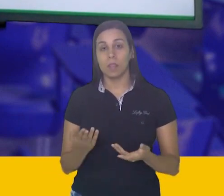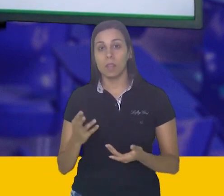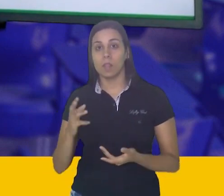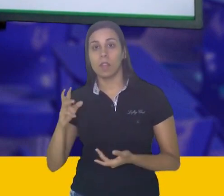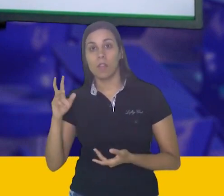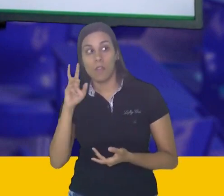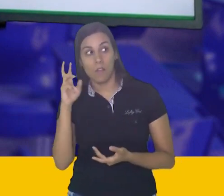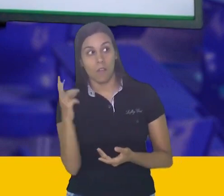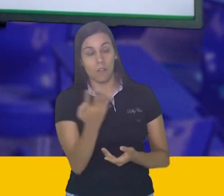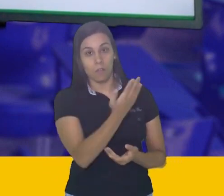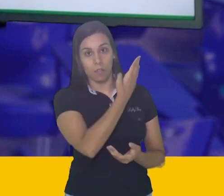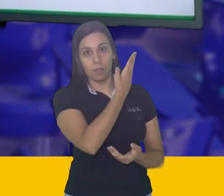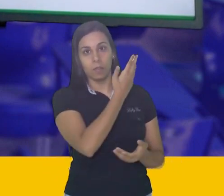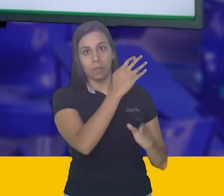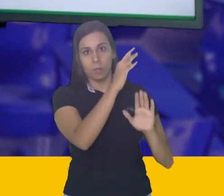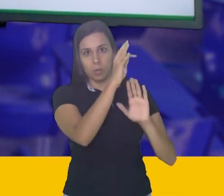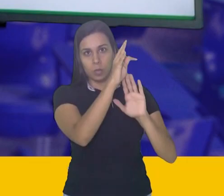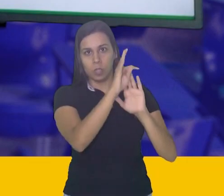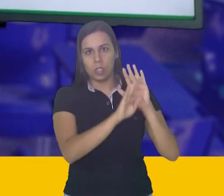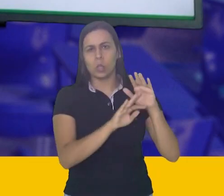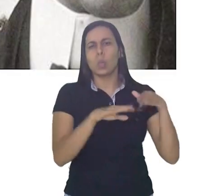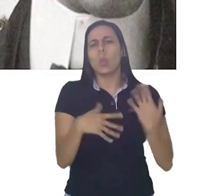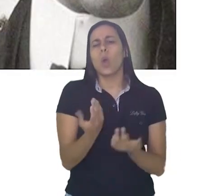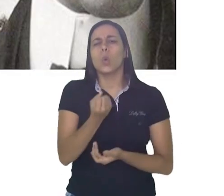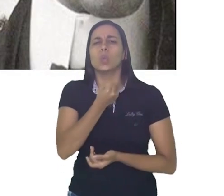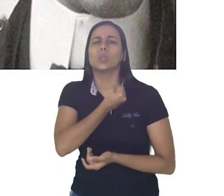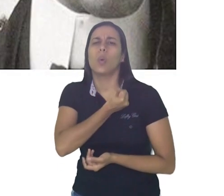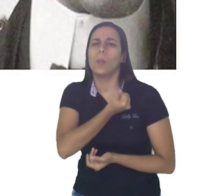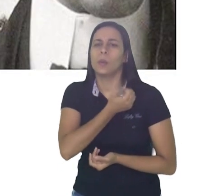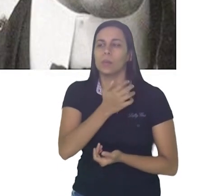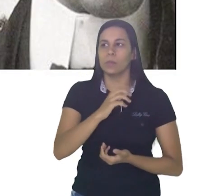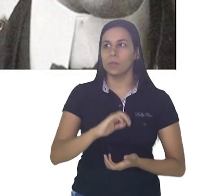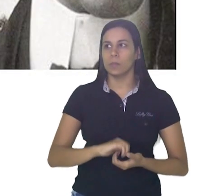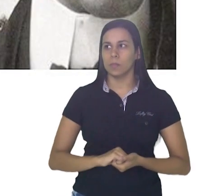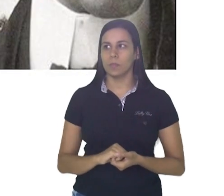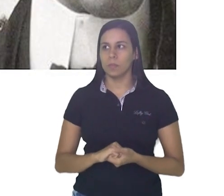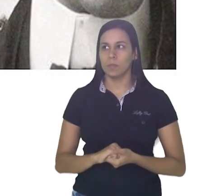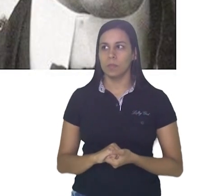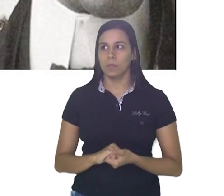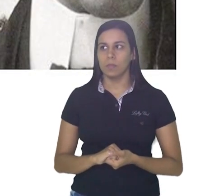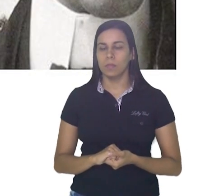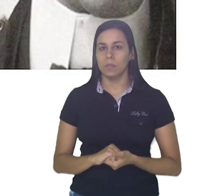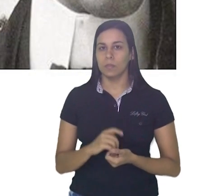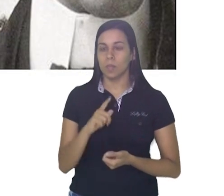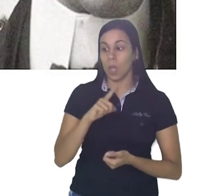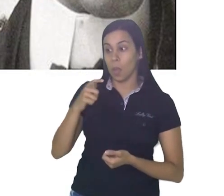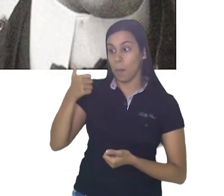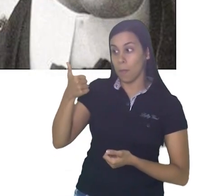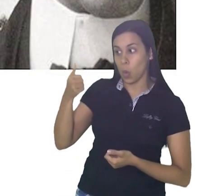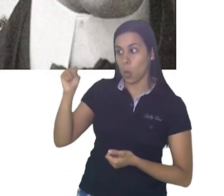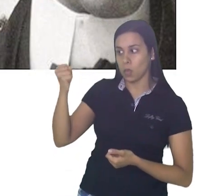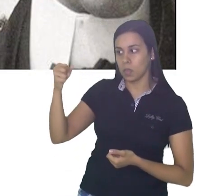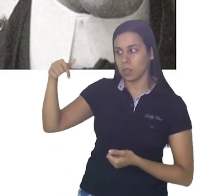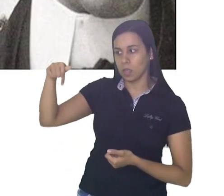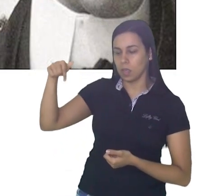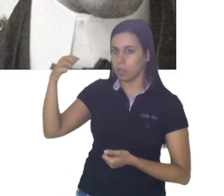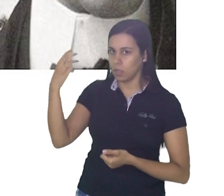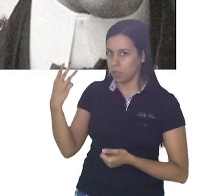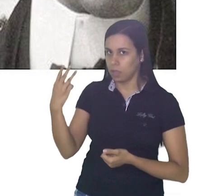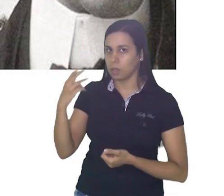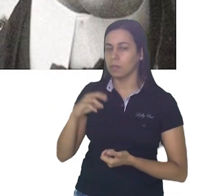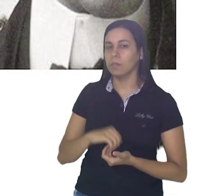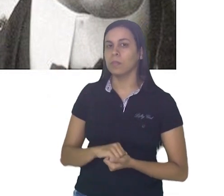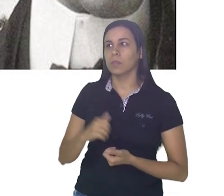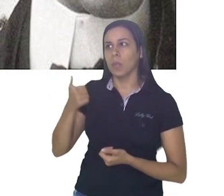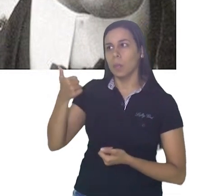Então, vamos verificar no texto quais são os números que aparecem? Então, aqui nós temos 1873,